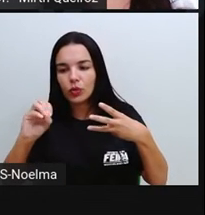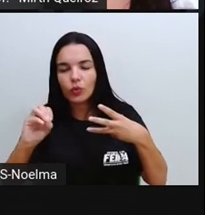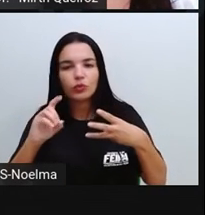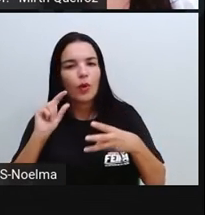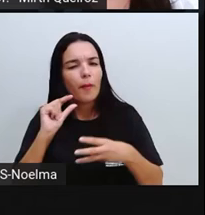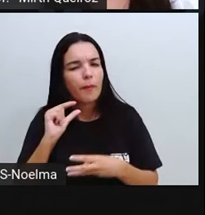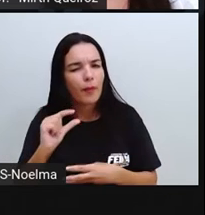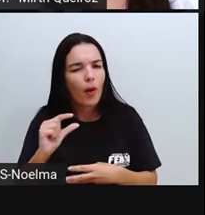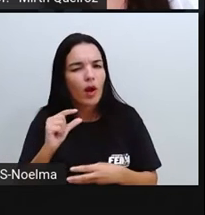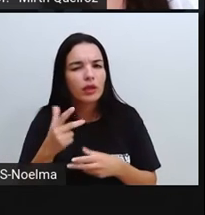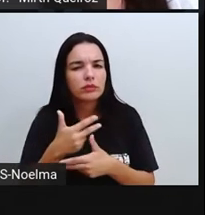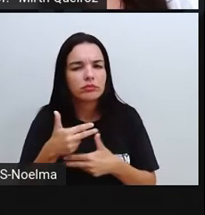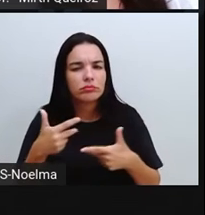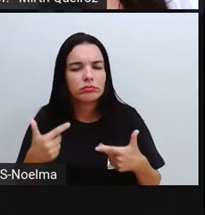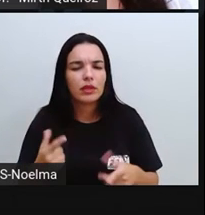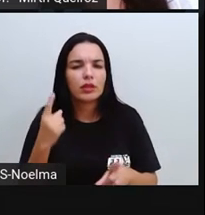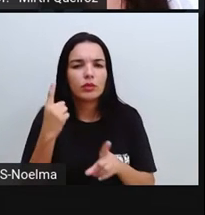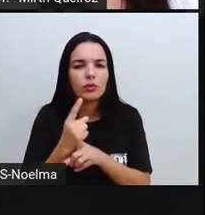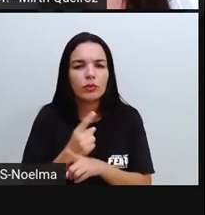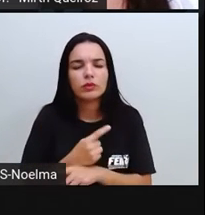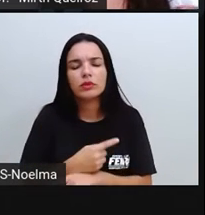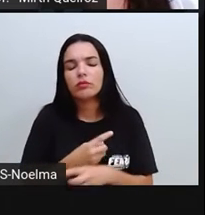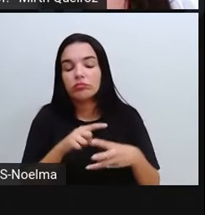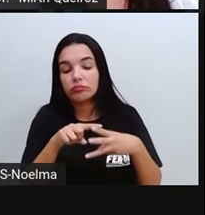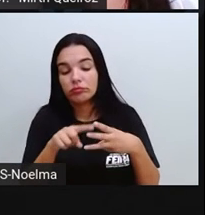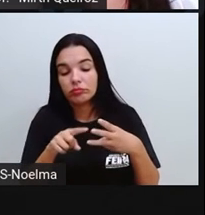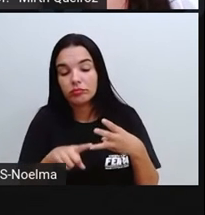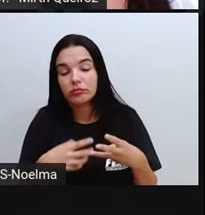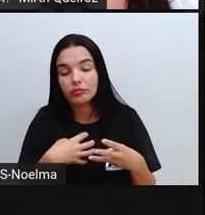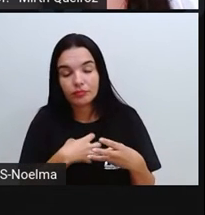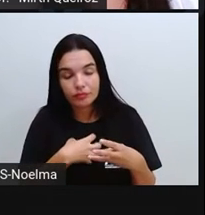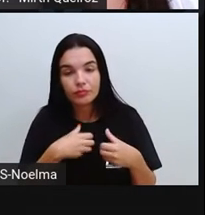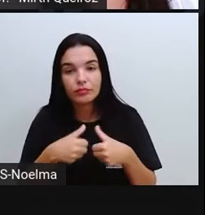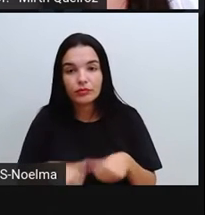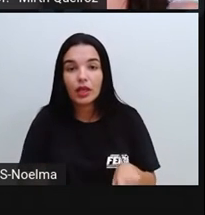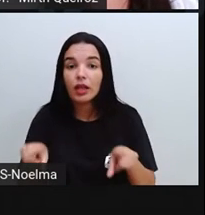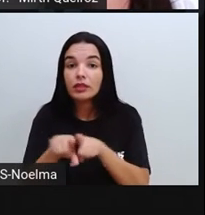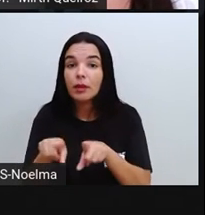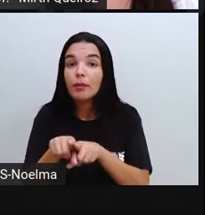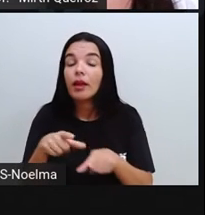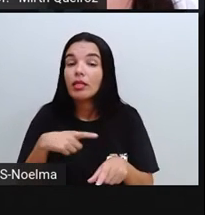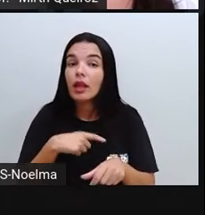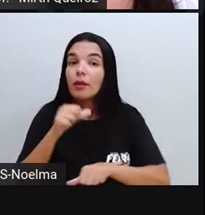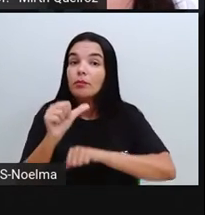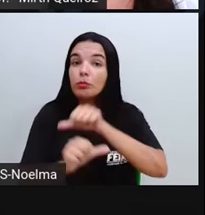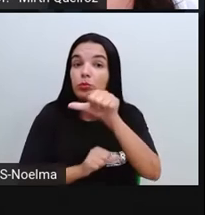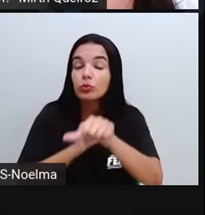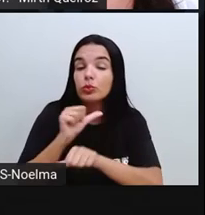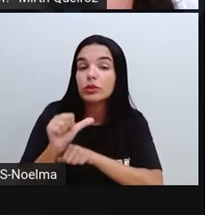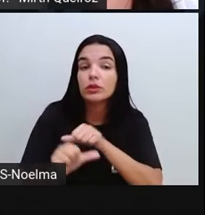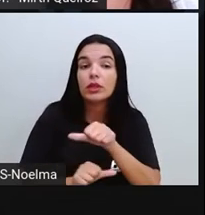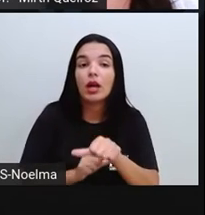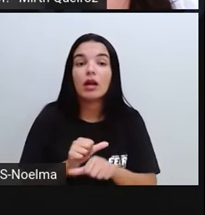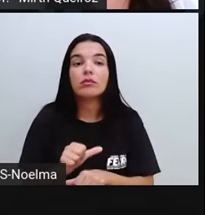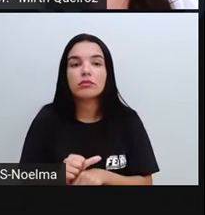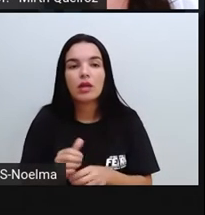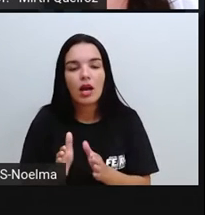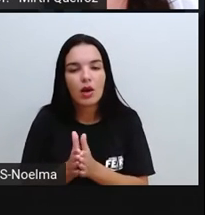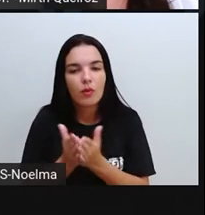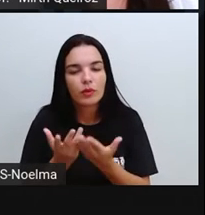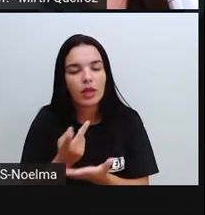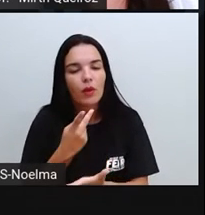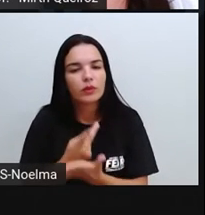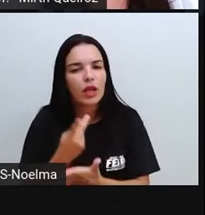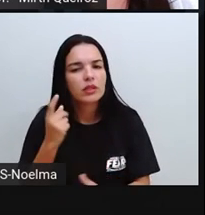encontradas naturalmente nos três estados. E ocorre também as mudanças de estado físico. Quando acontece